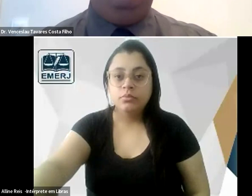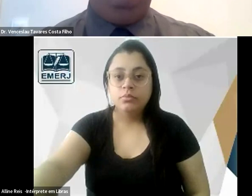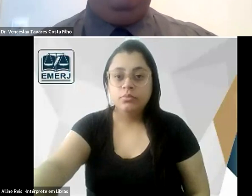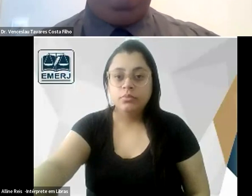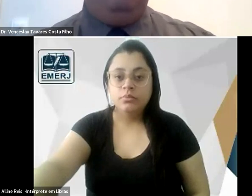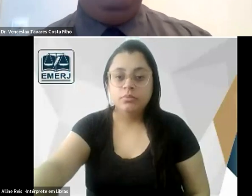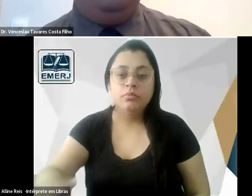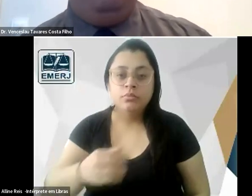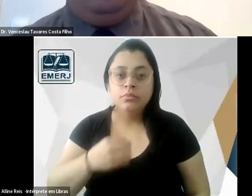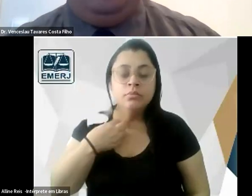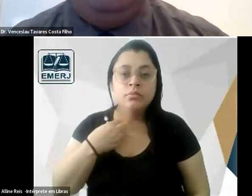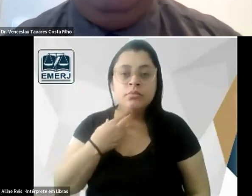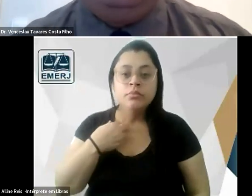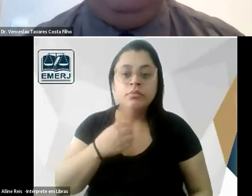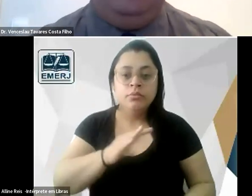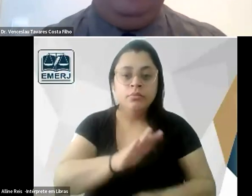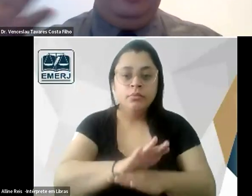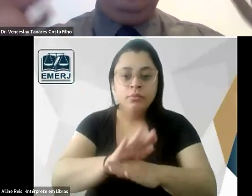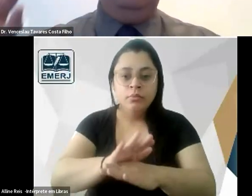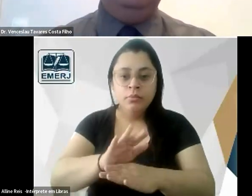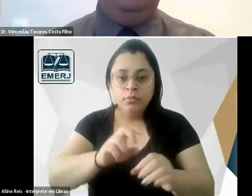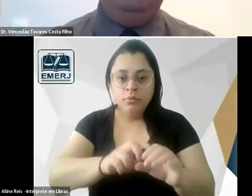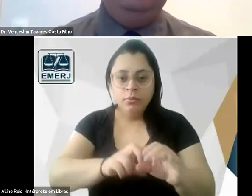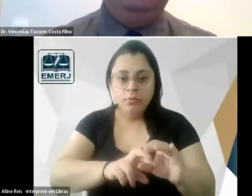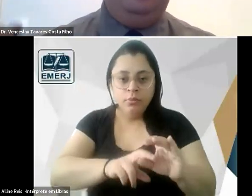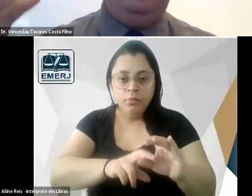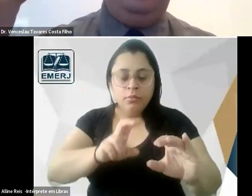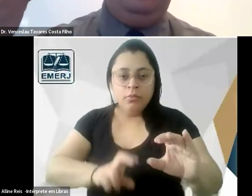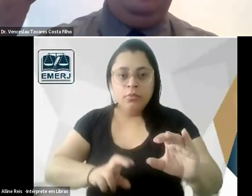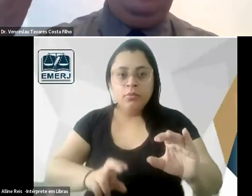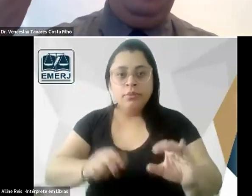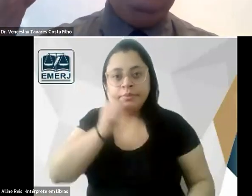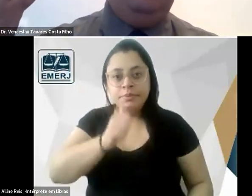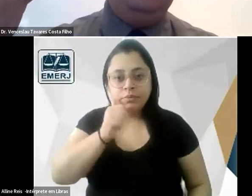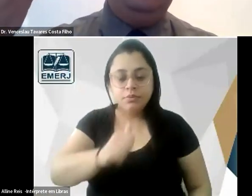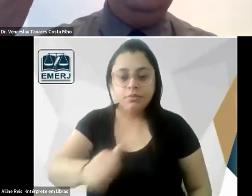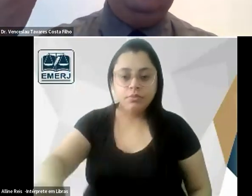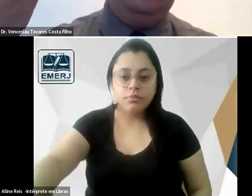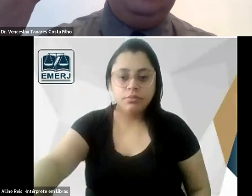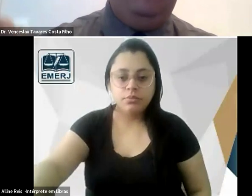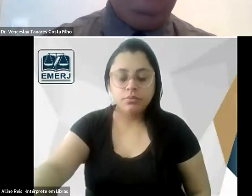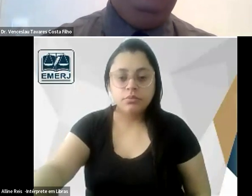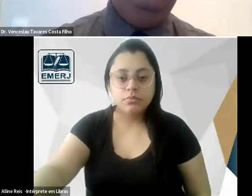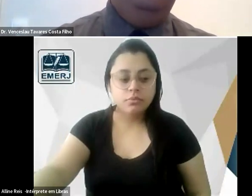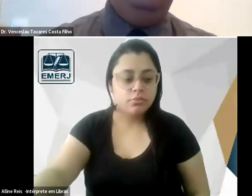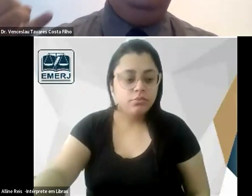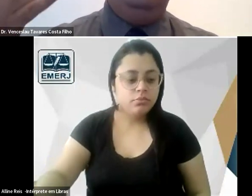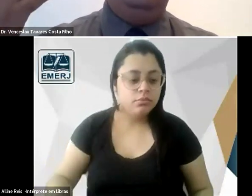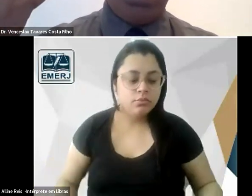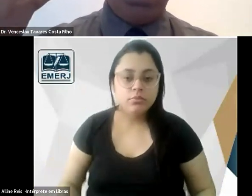ele vai ser favorável à emancipação e ele inclusive distingue isso a emancipação civil